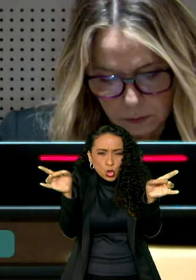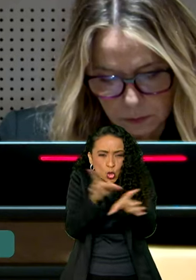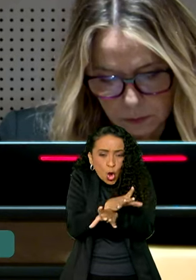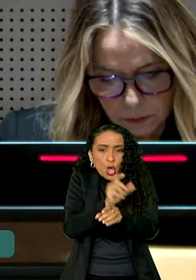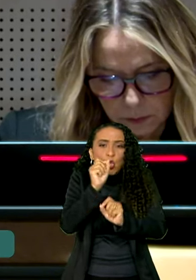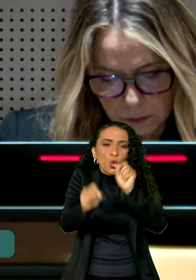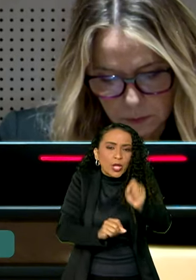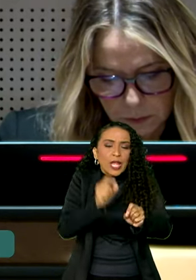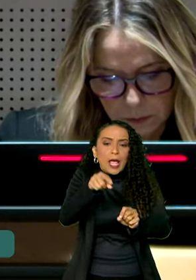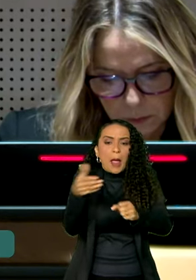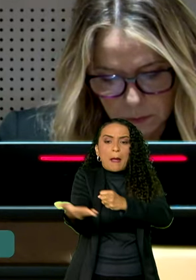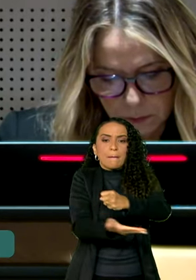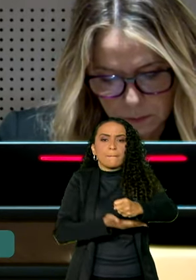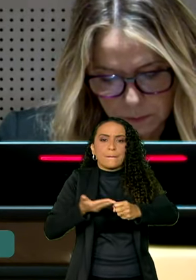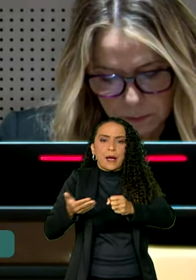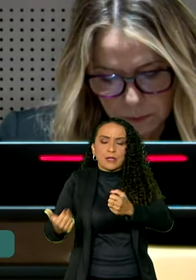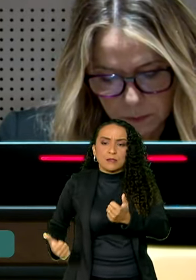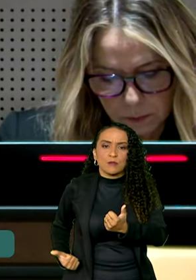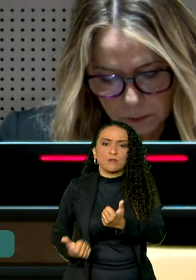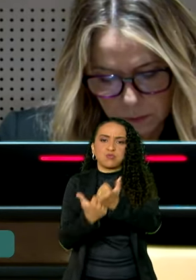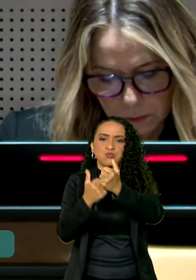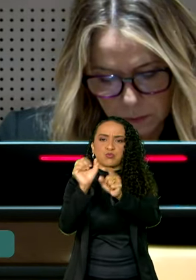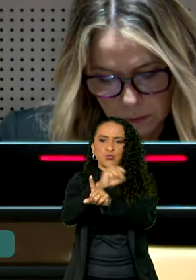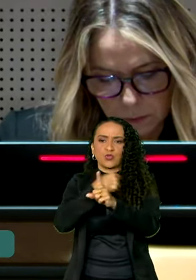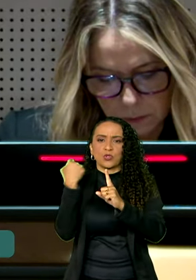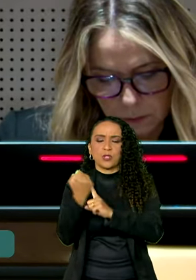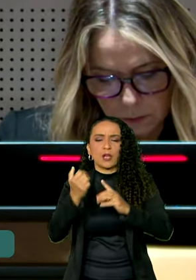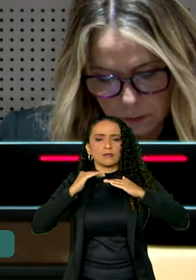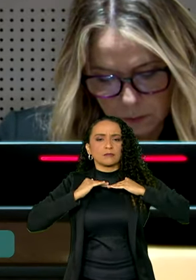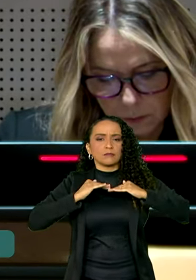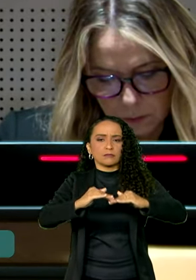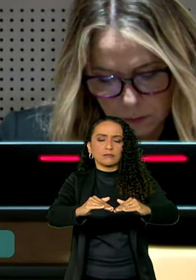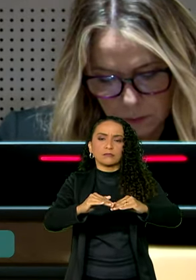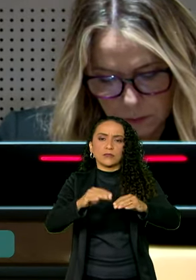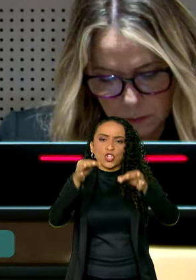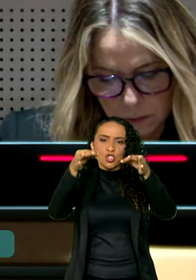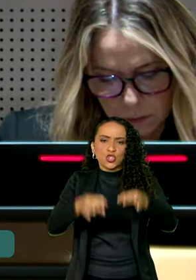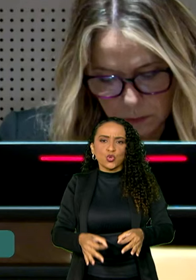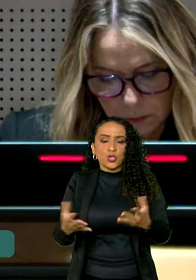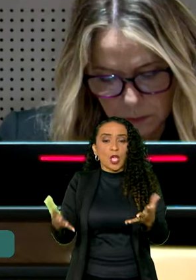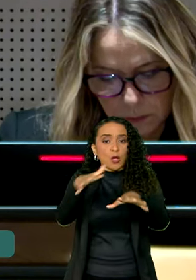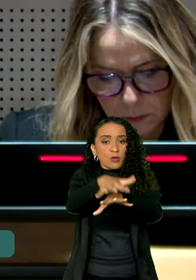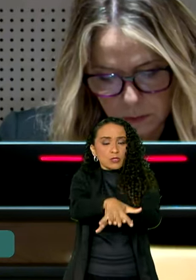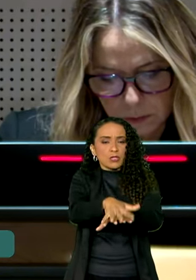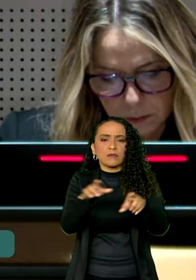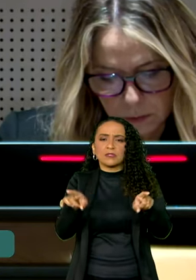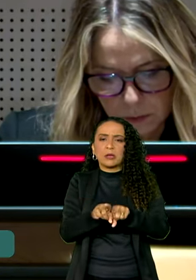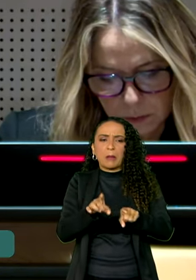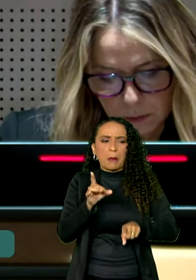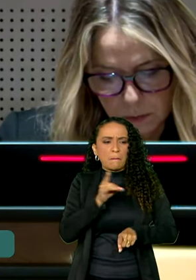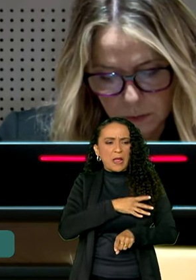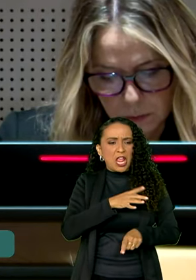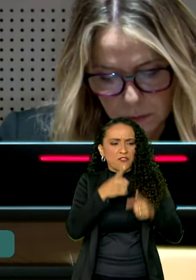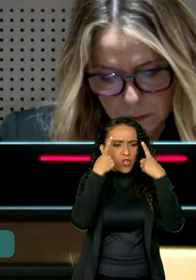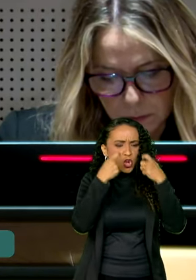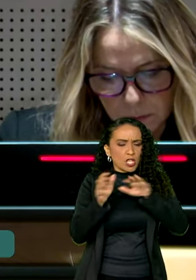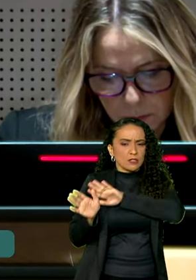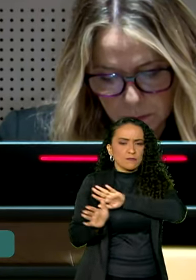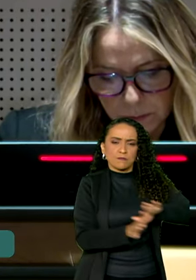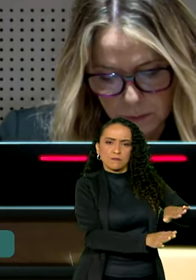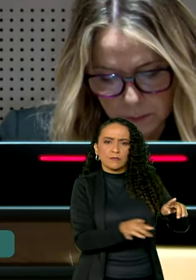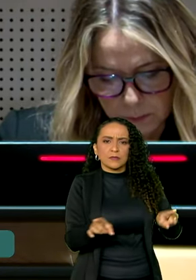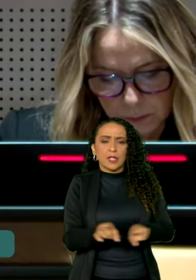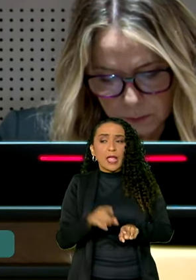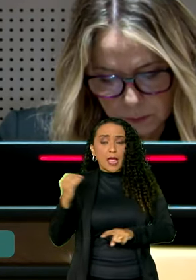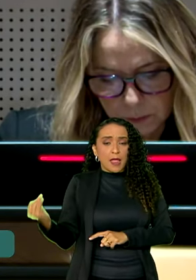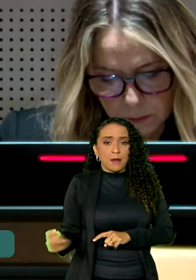é base para promover sociedades pacíficas, justas e incundivas, livres do medo e da violência. Ela é